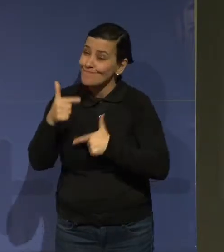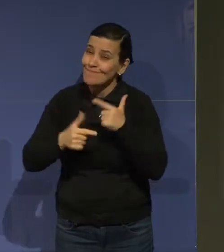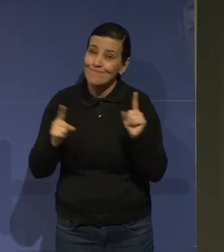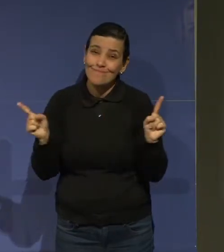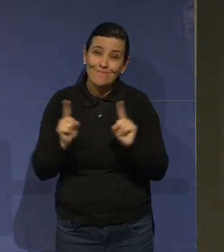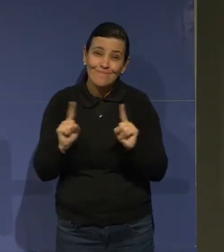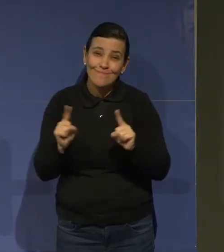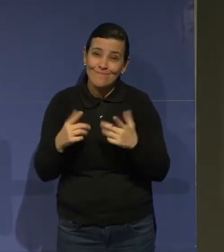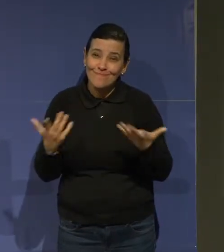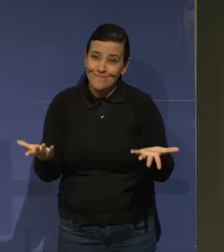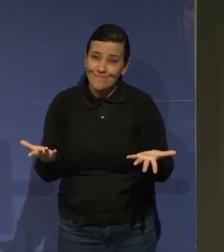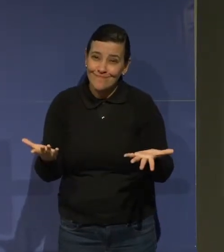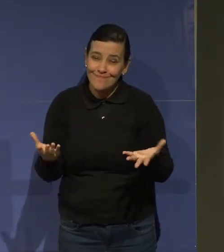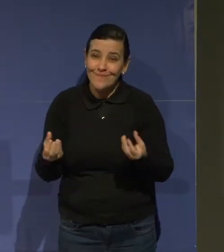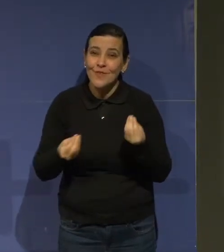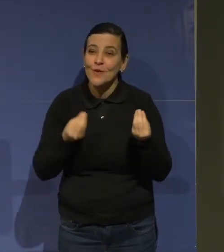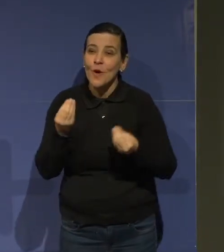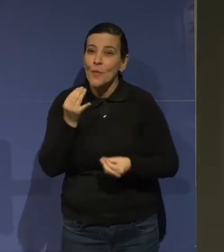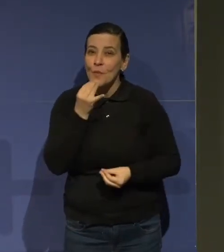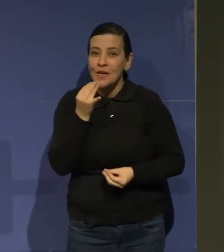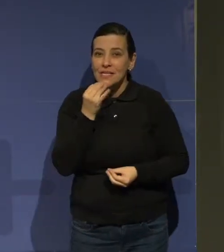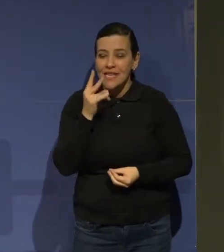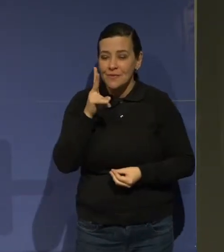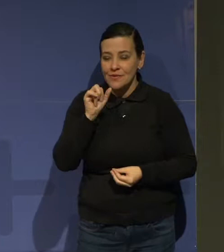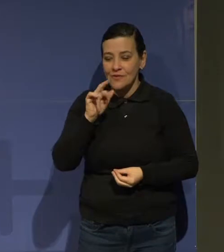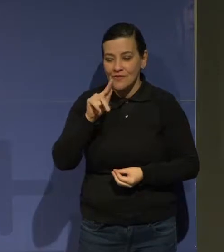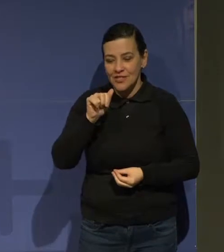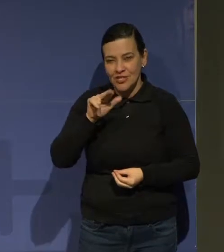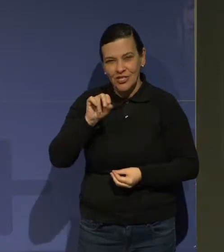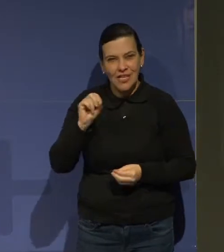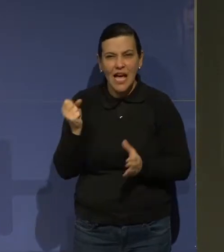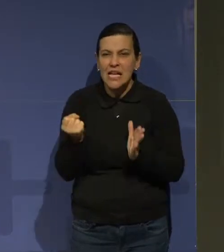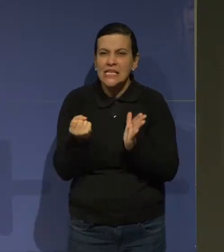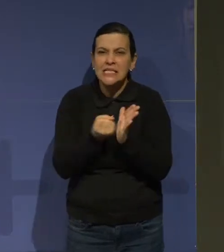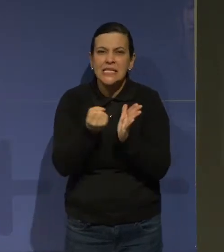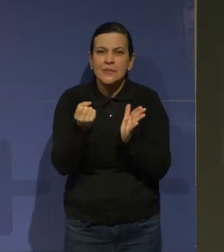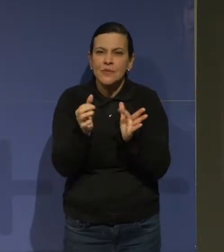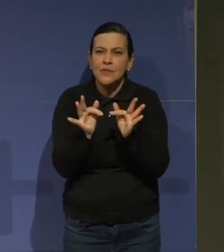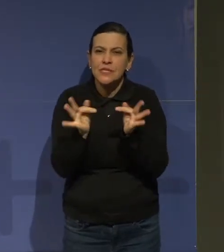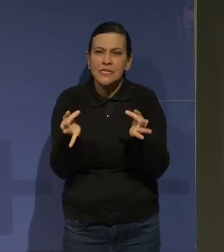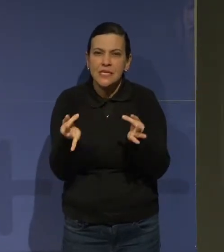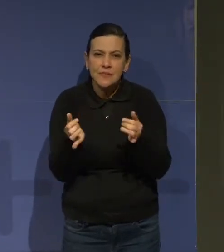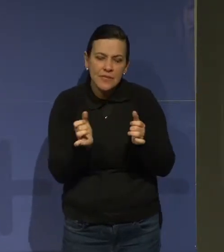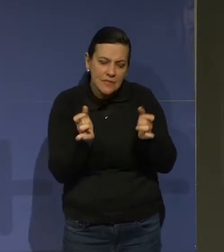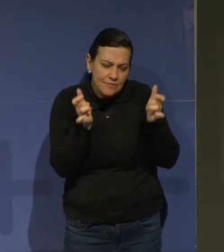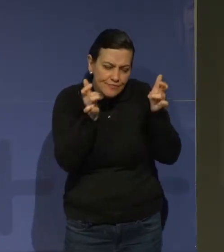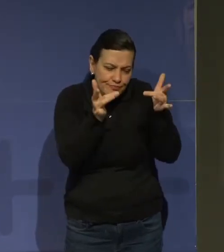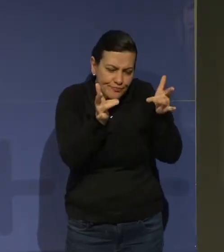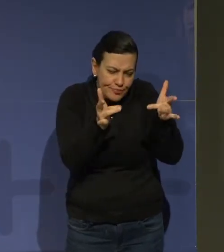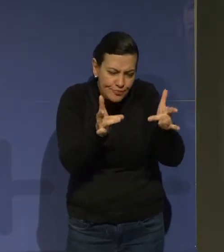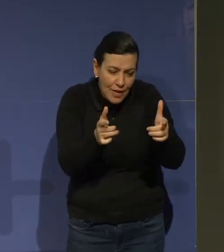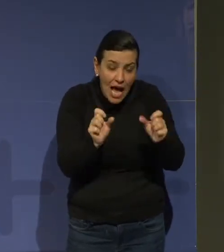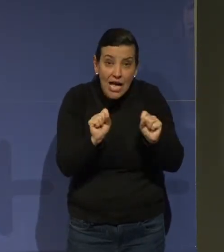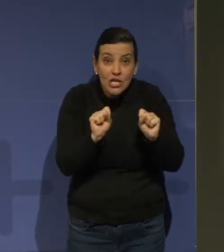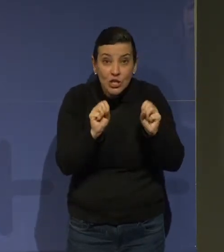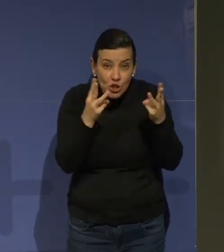o guia da Virgem e da Virginha e só colocar o simbolinho do lado de cada espetáculo, se tiver o recurso. Não é